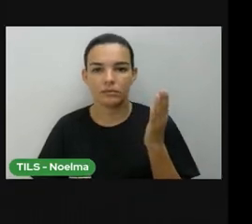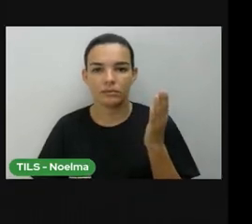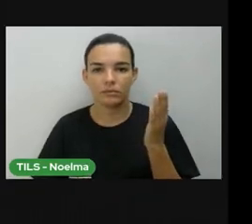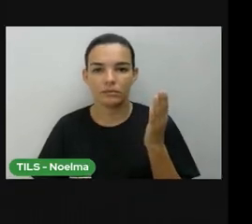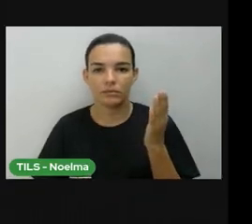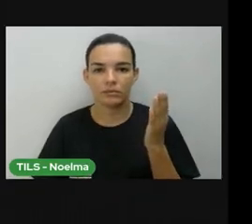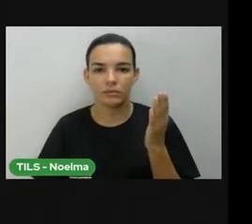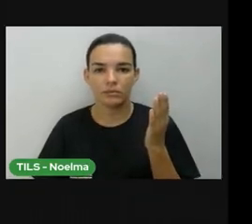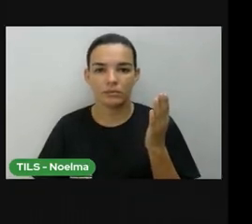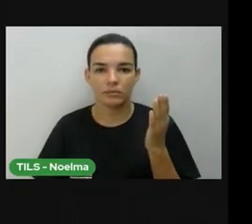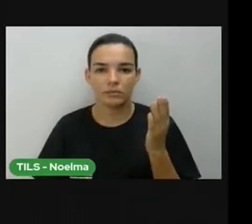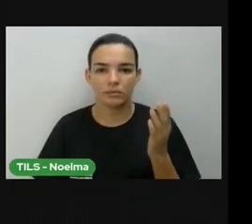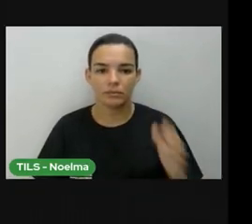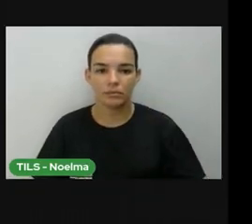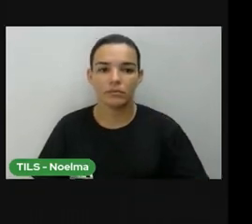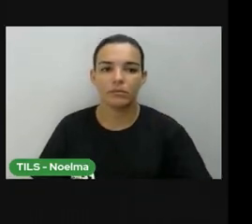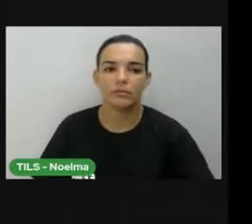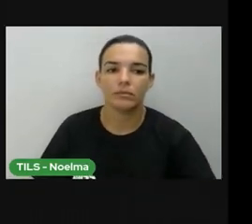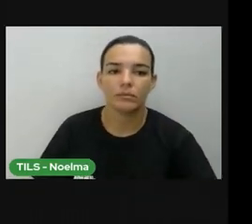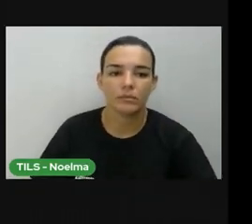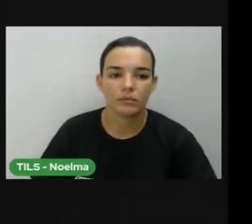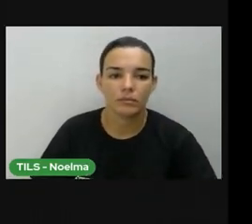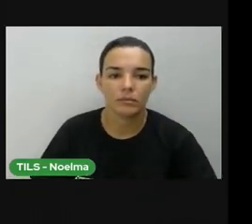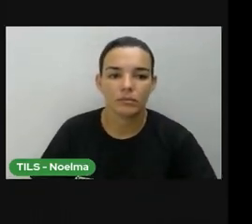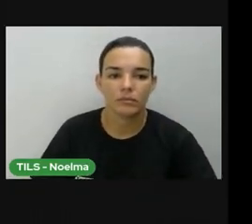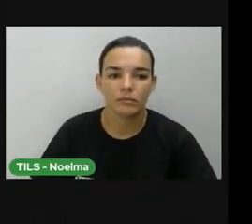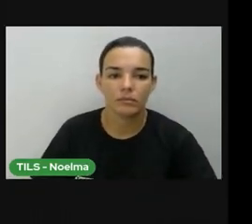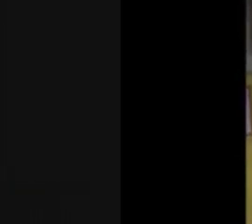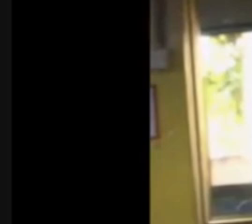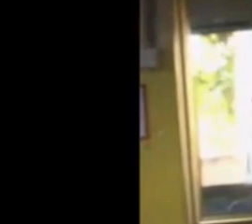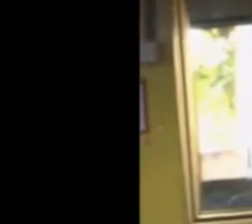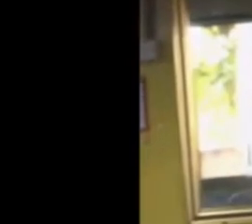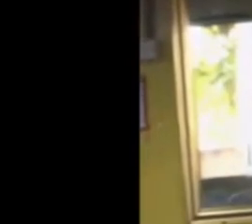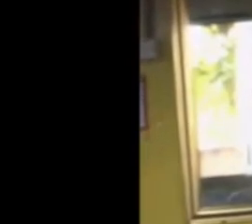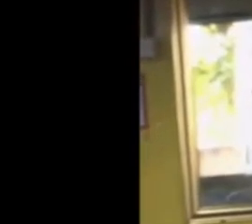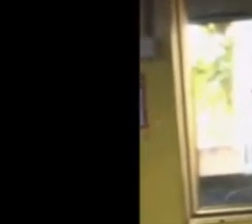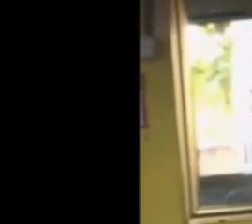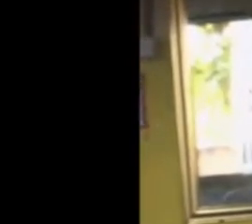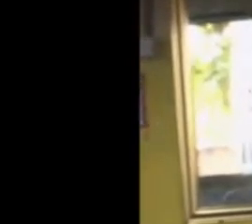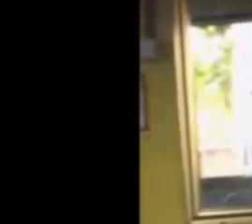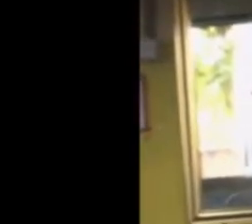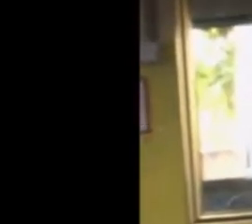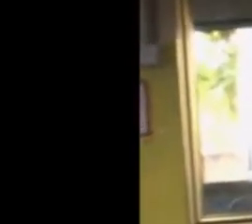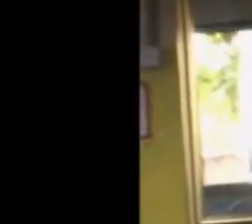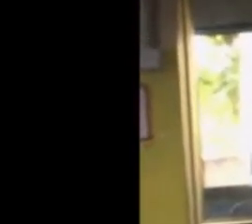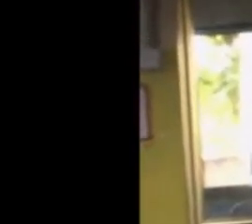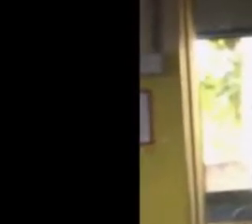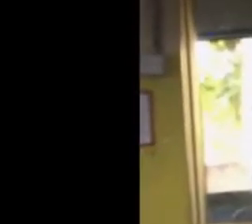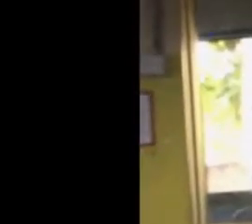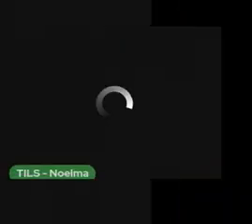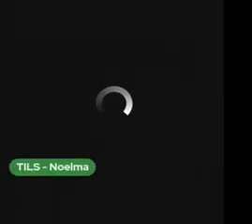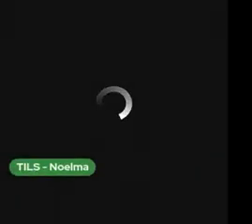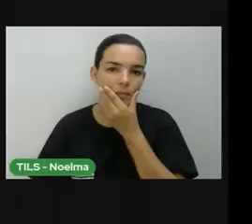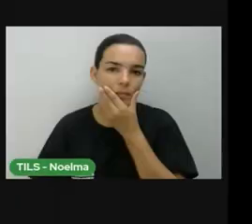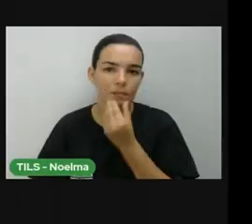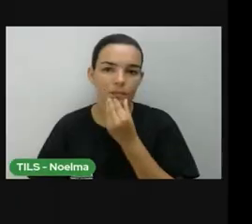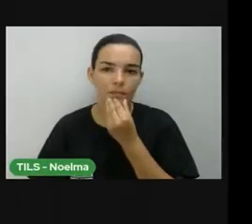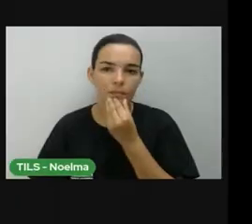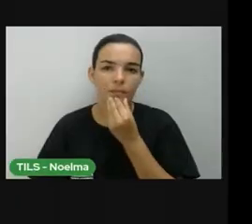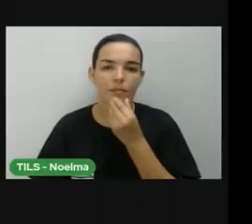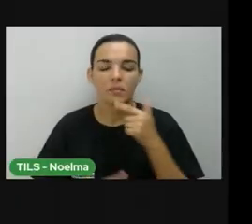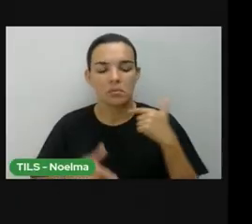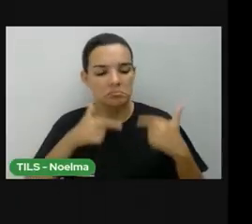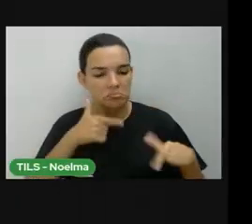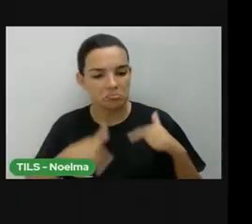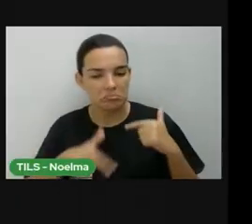Albertino era o bispo, mas era o substituto do bispo, né, e com aquele